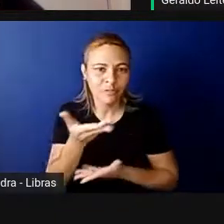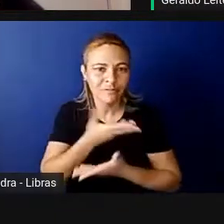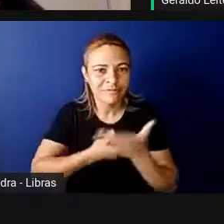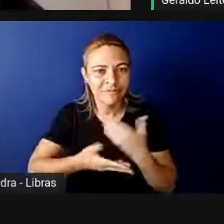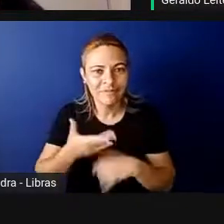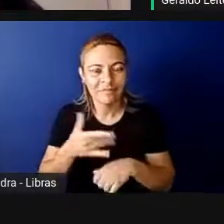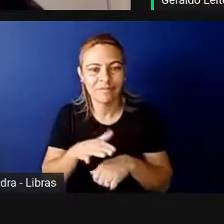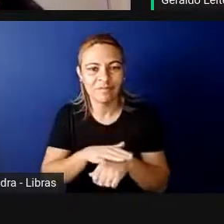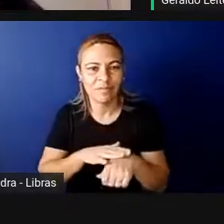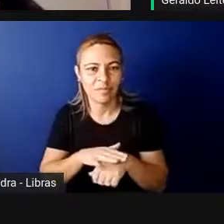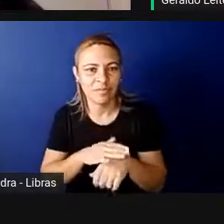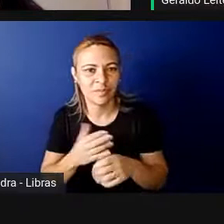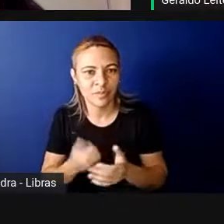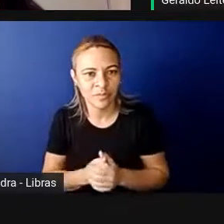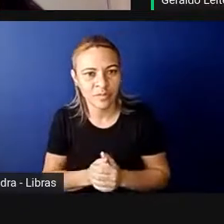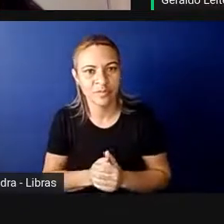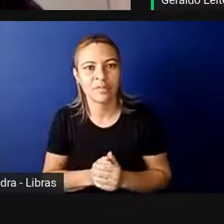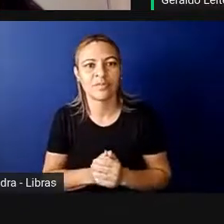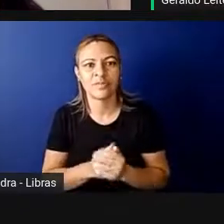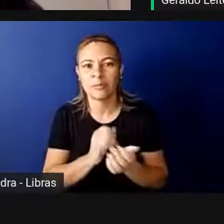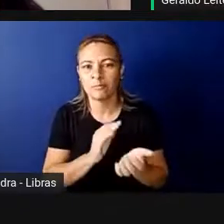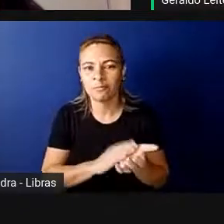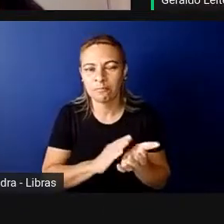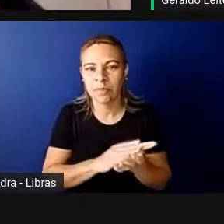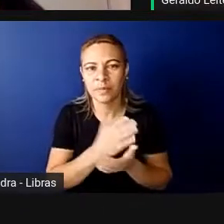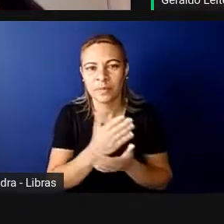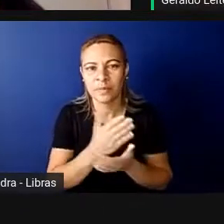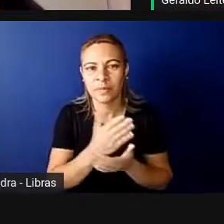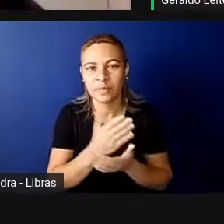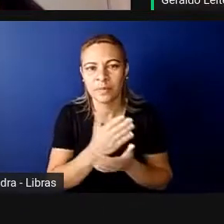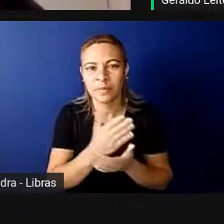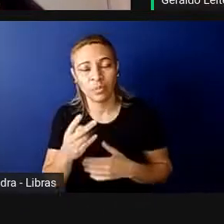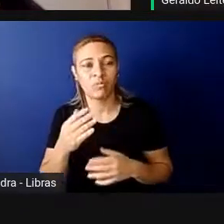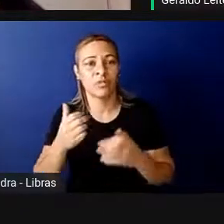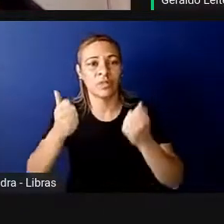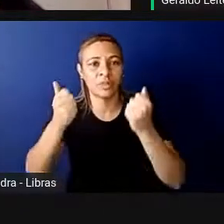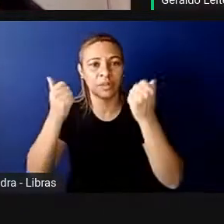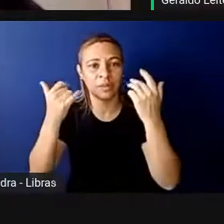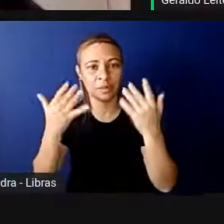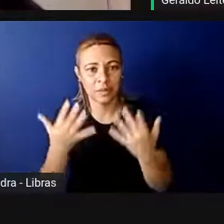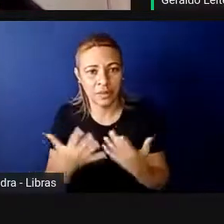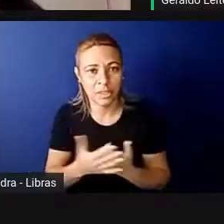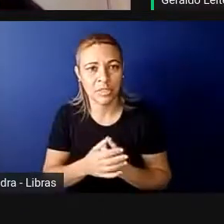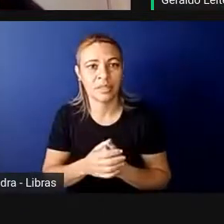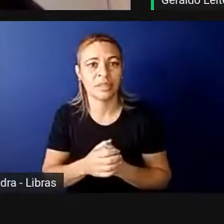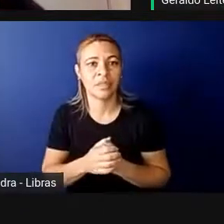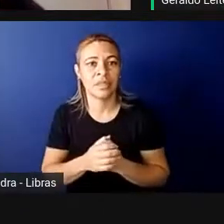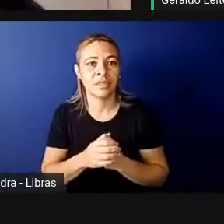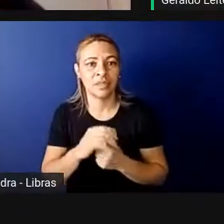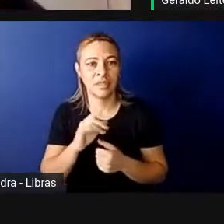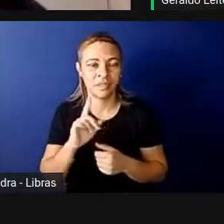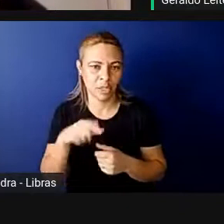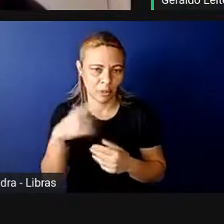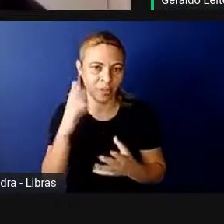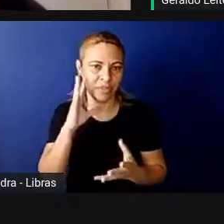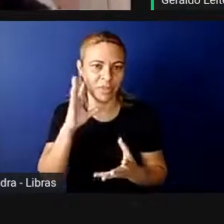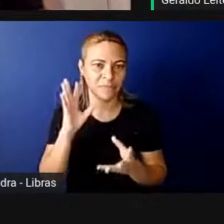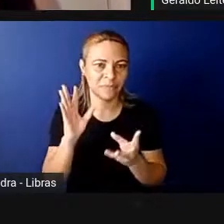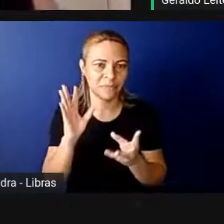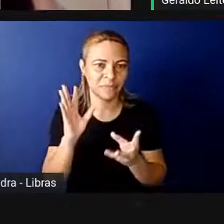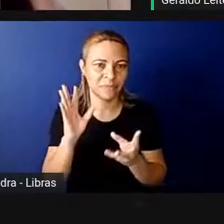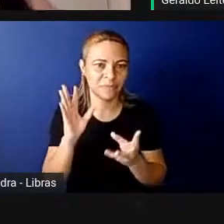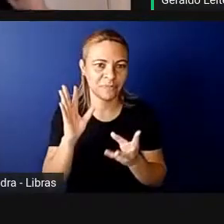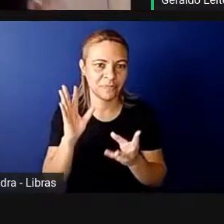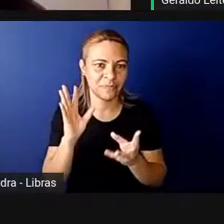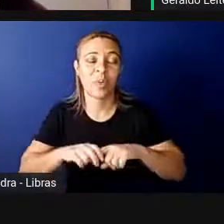Irmelinda e para a doutora Irmelinda e a doutora Ana Luísa, e em seguida eu já vou para as considerações finais por causa do nosso tempo,